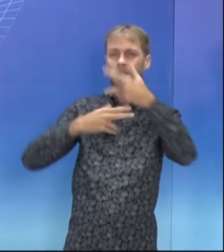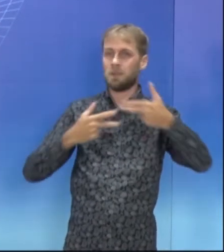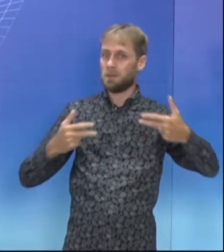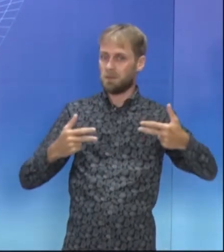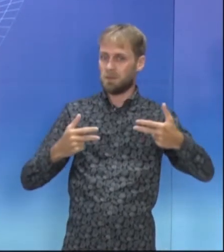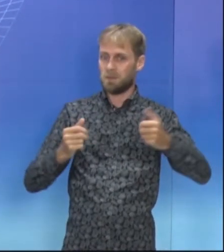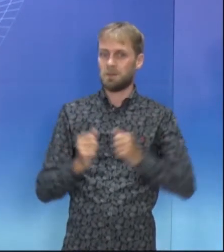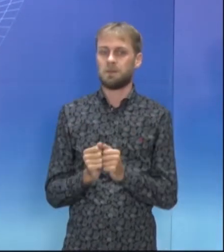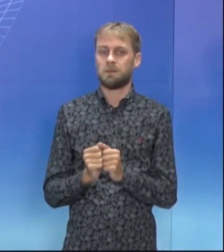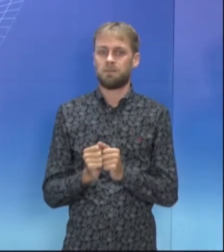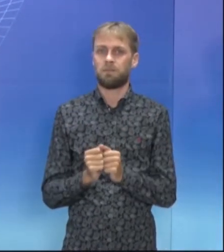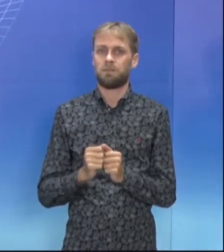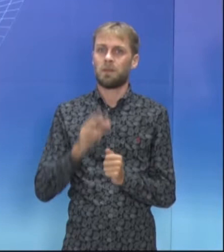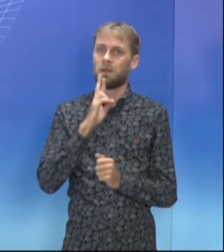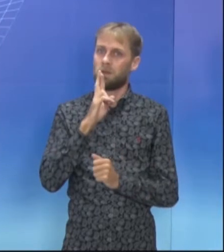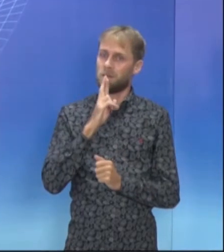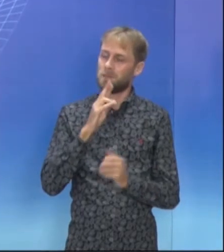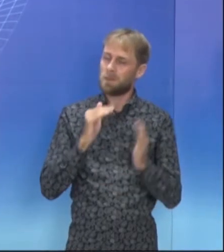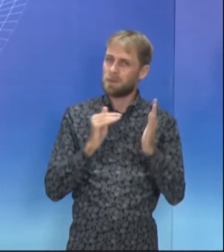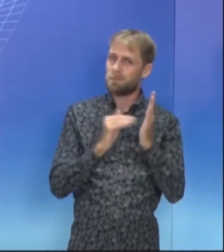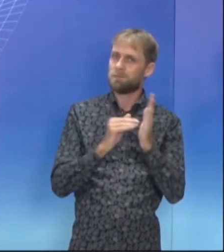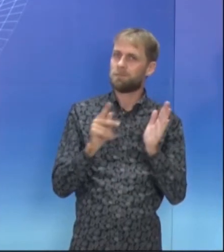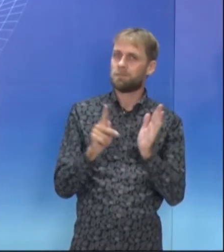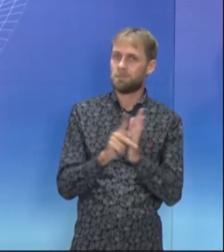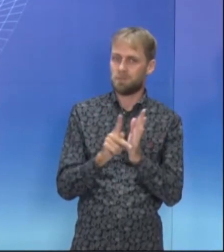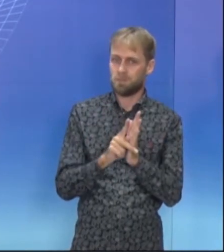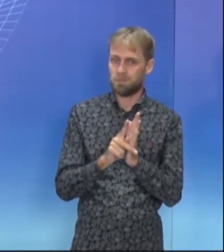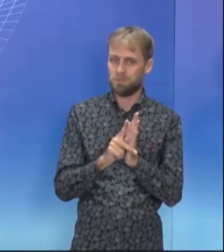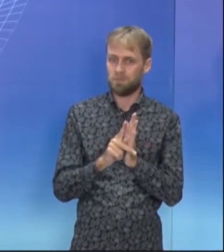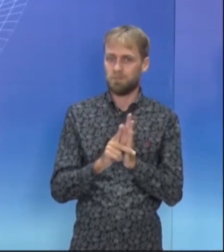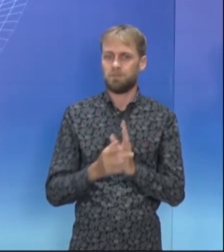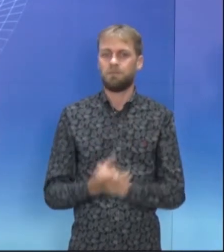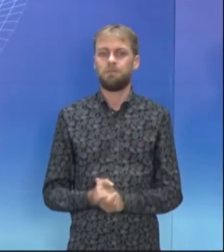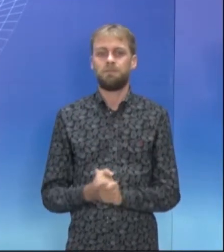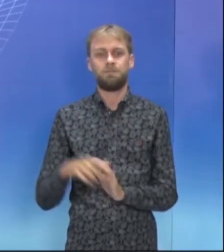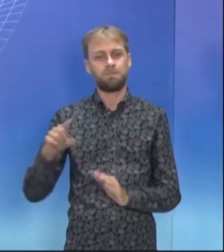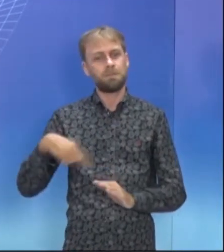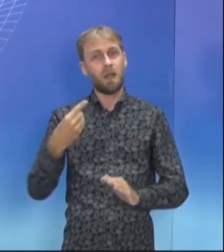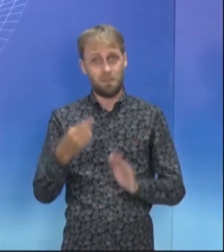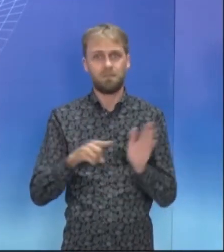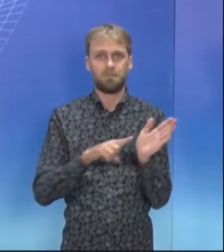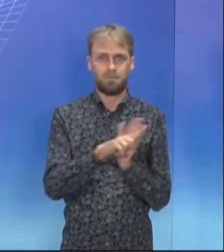Então, a resposta é isso aí nesse último parágrafo. Vamos para mais uma questão, então?